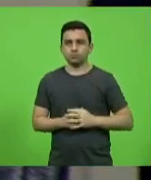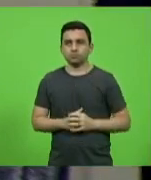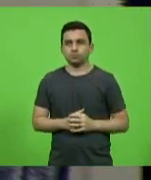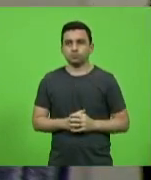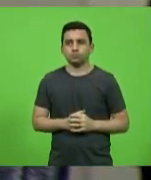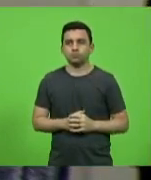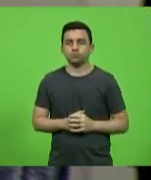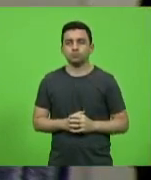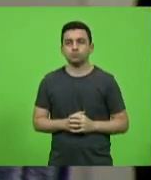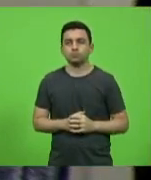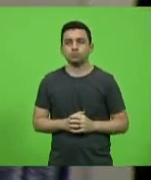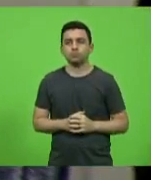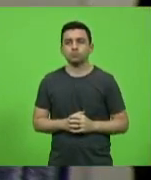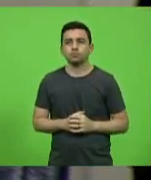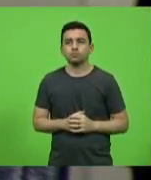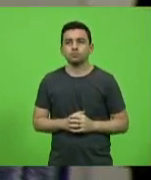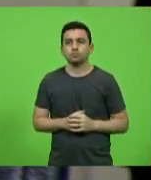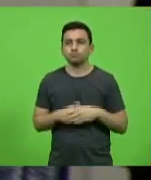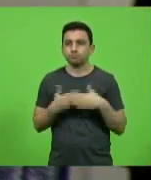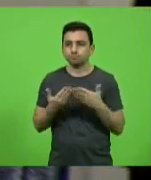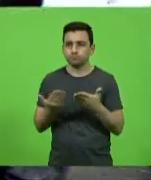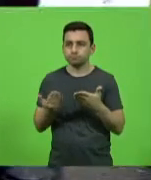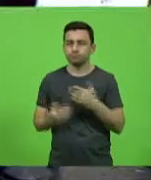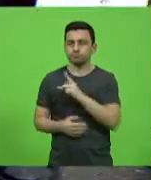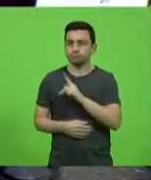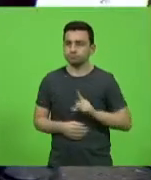Senhor presidente, nobres colegas,